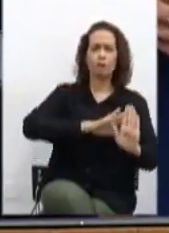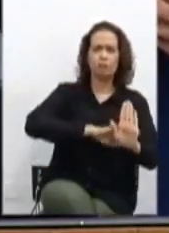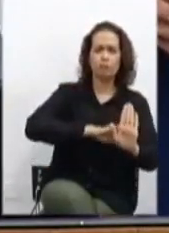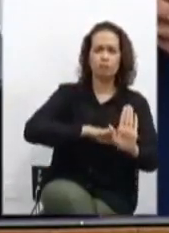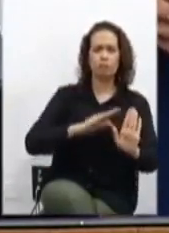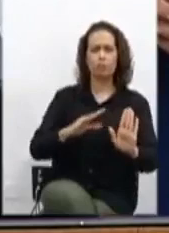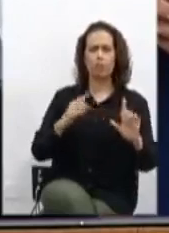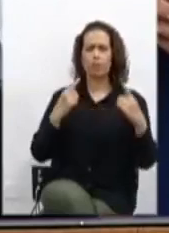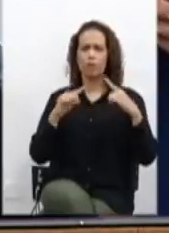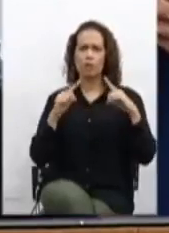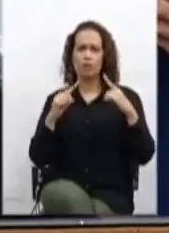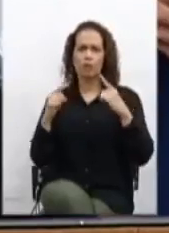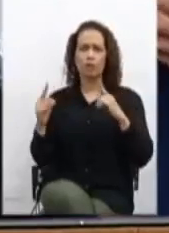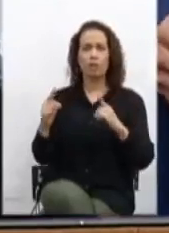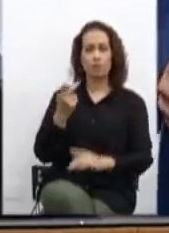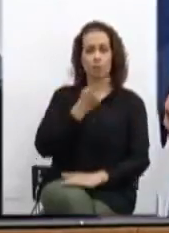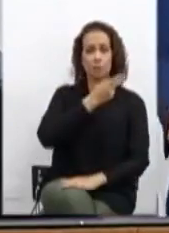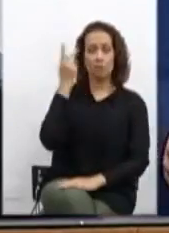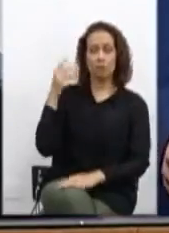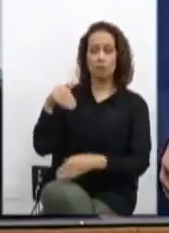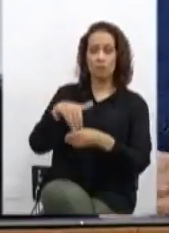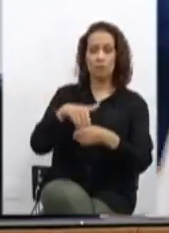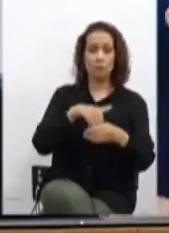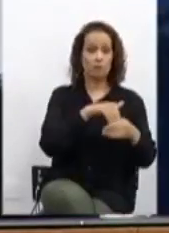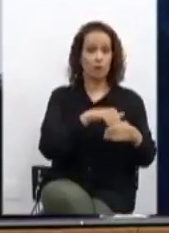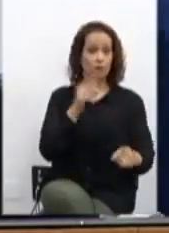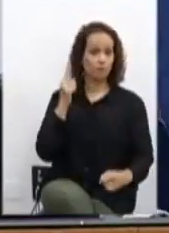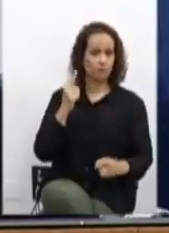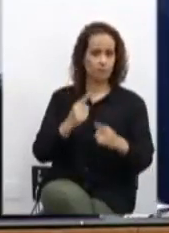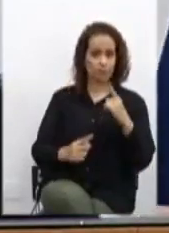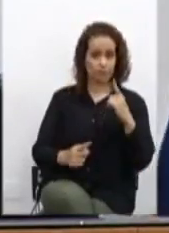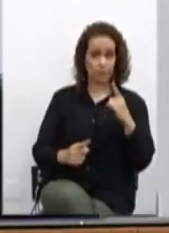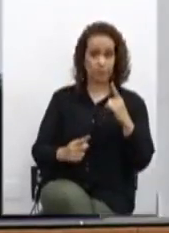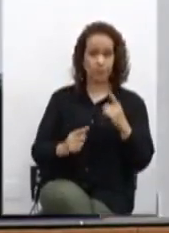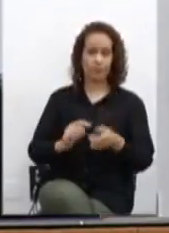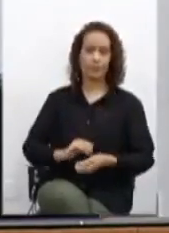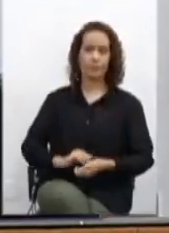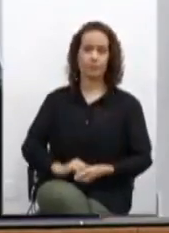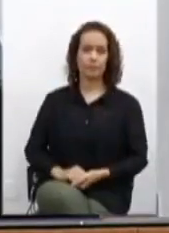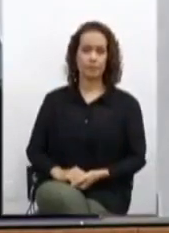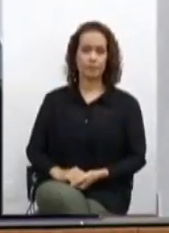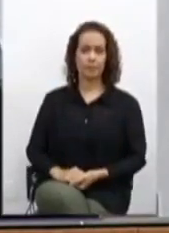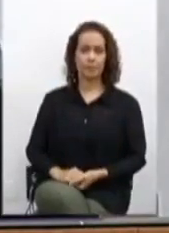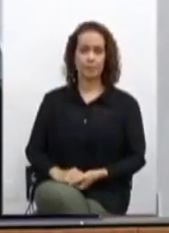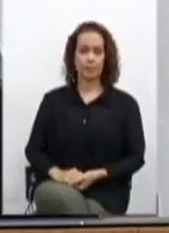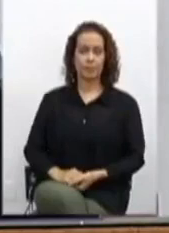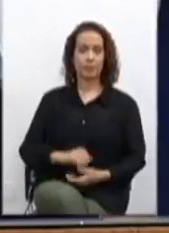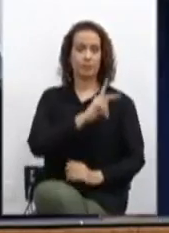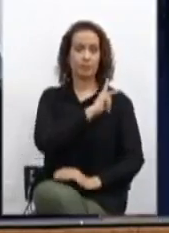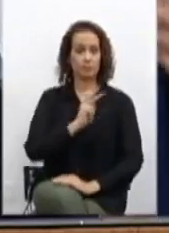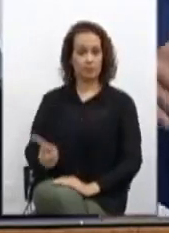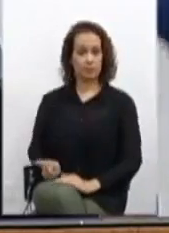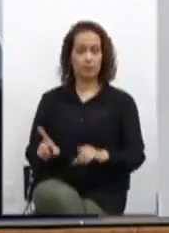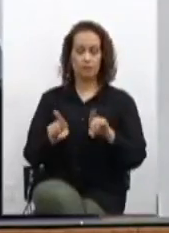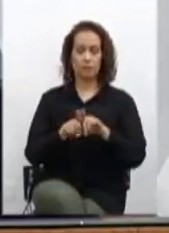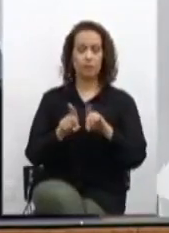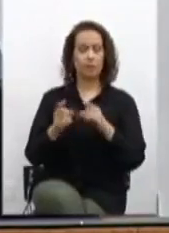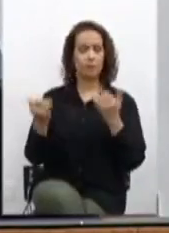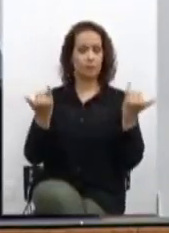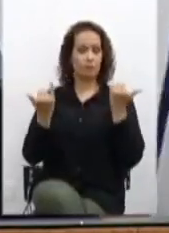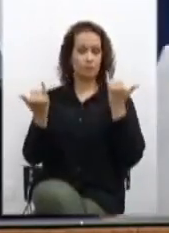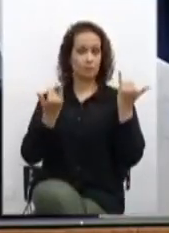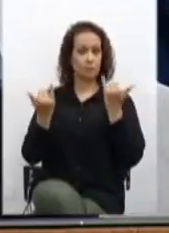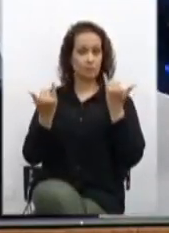crítica a candidato que possa interferir no processo eleitoral. A presidência informa o